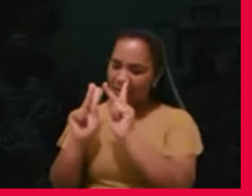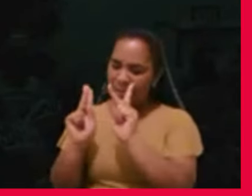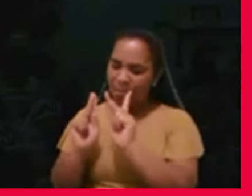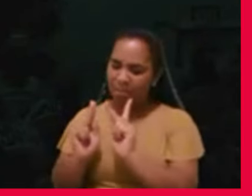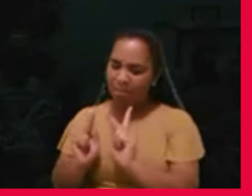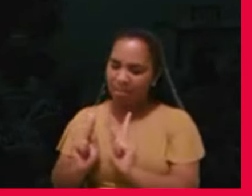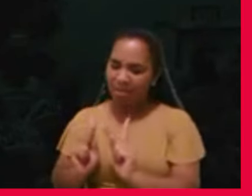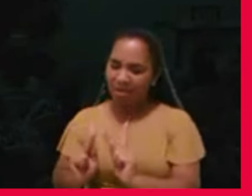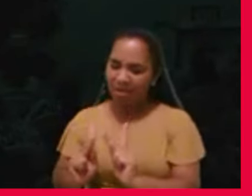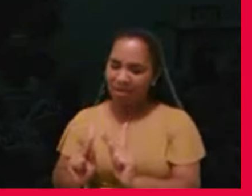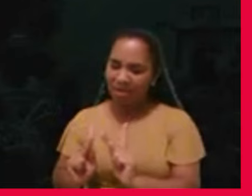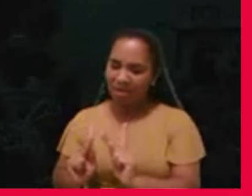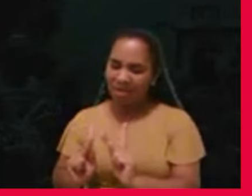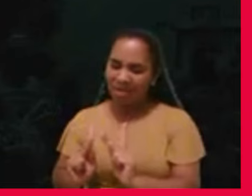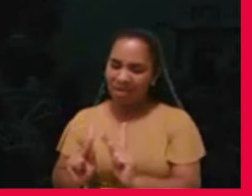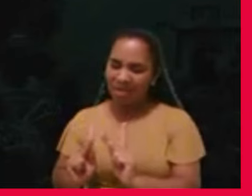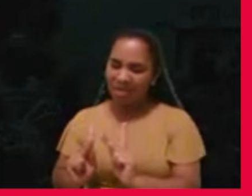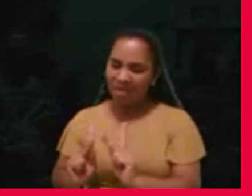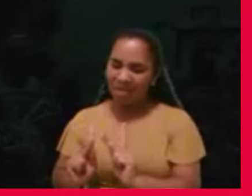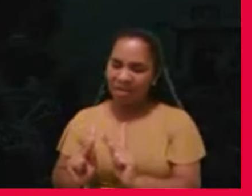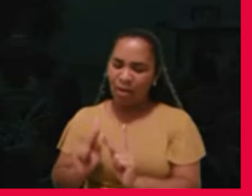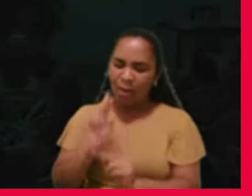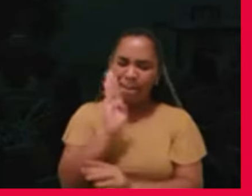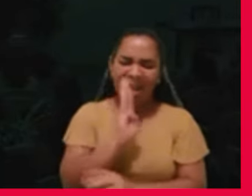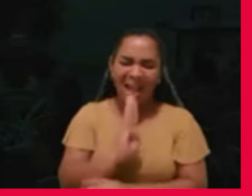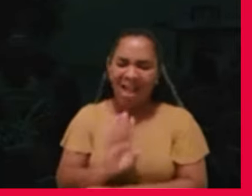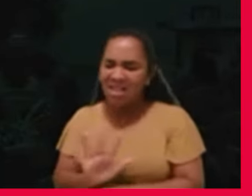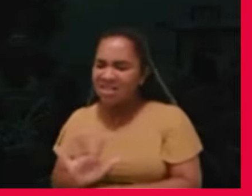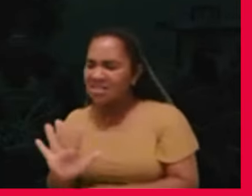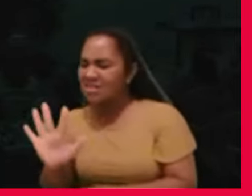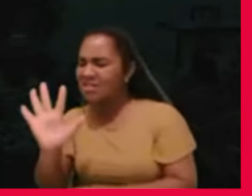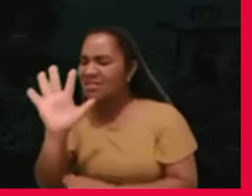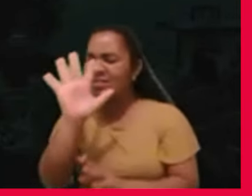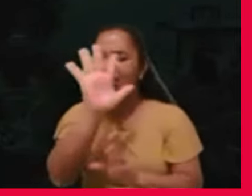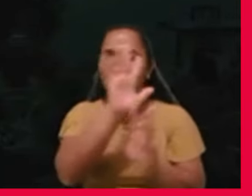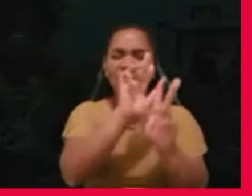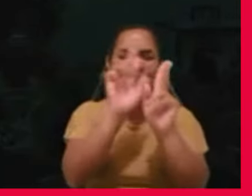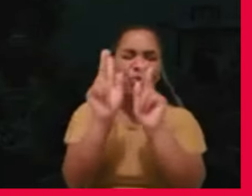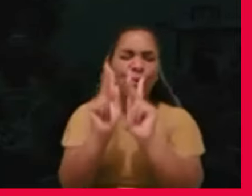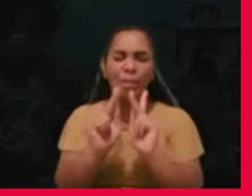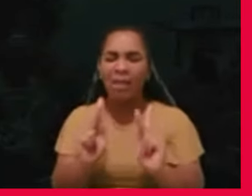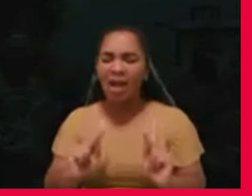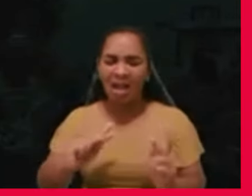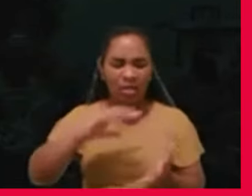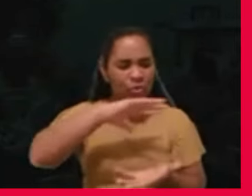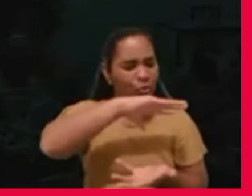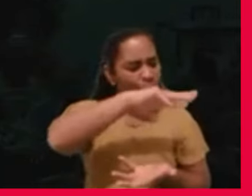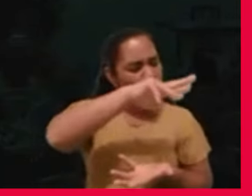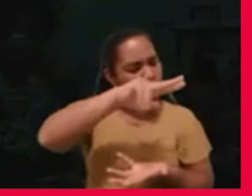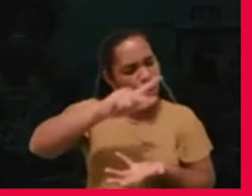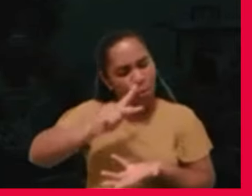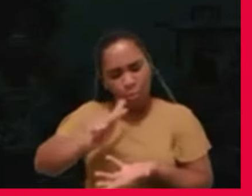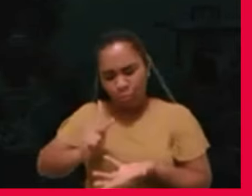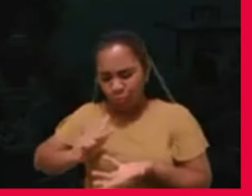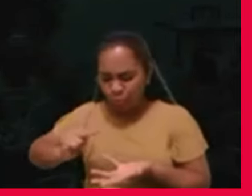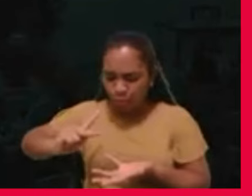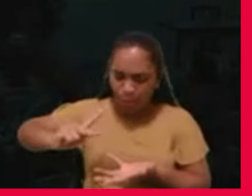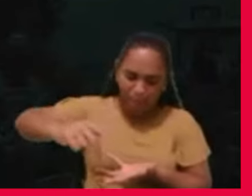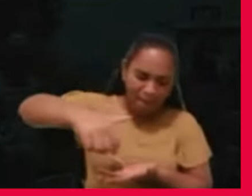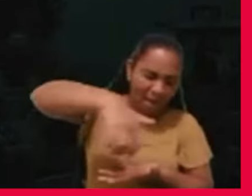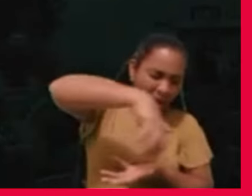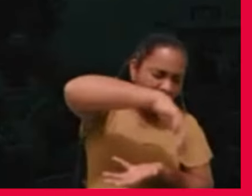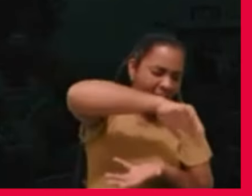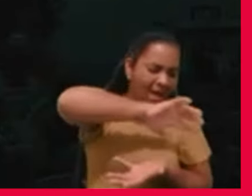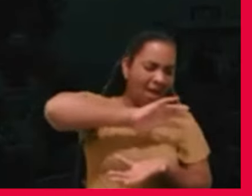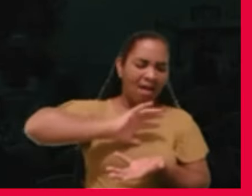a paz no Brasil, na terra e em teu nome,